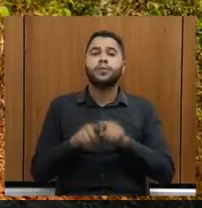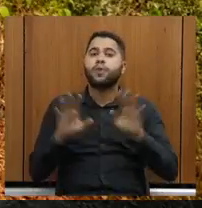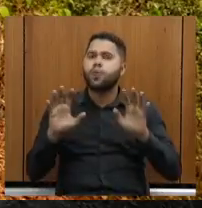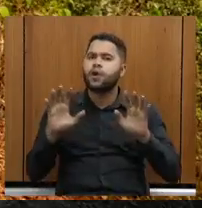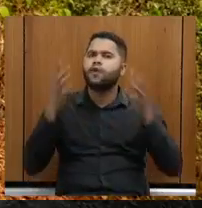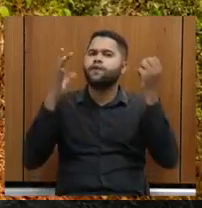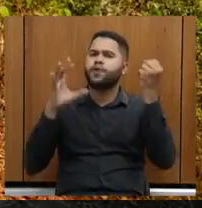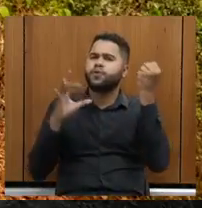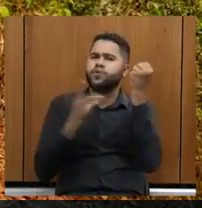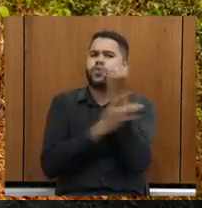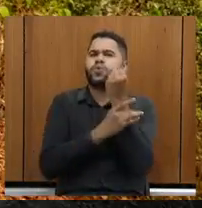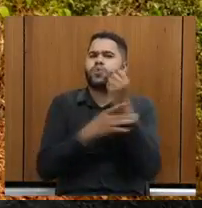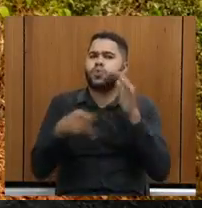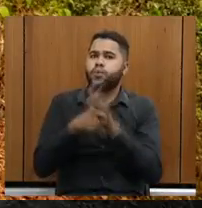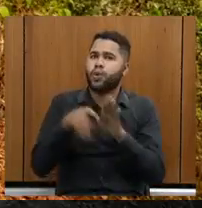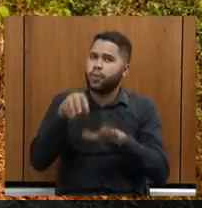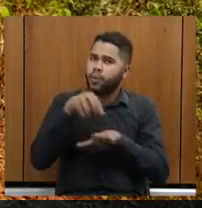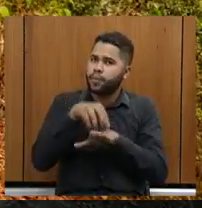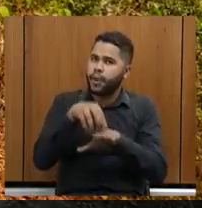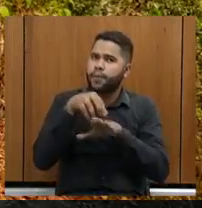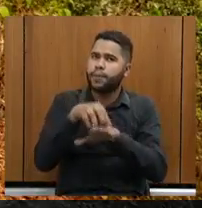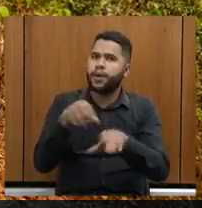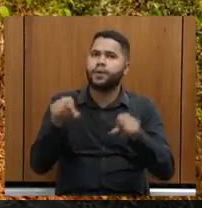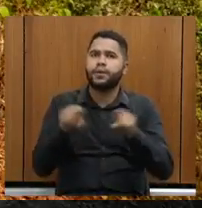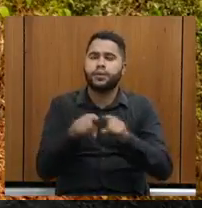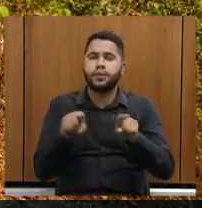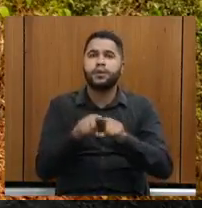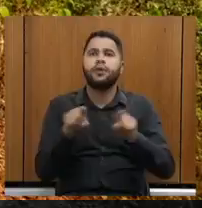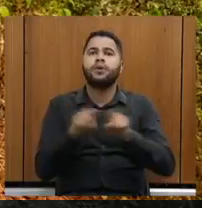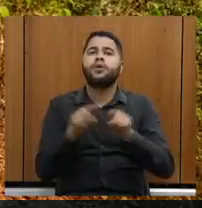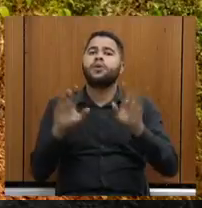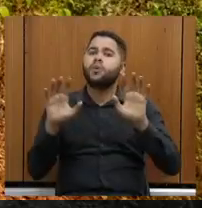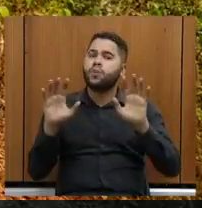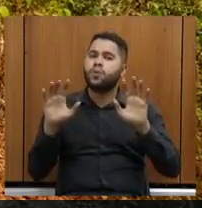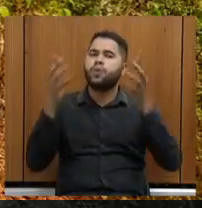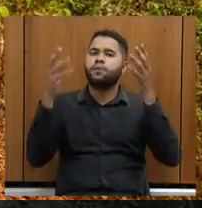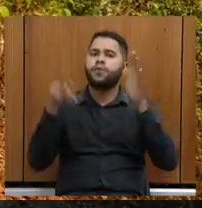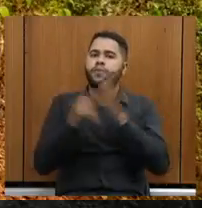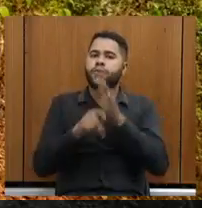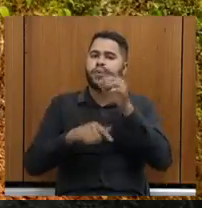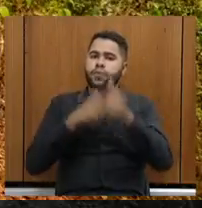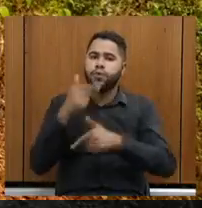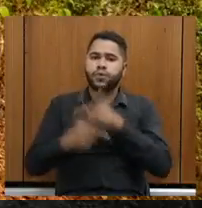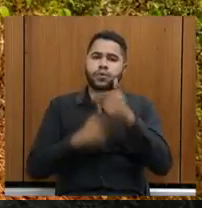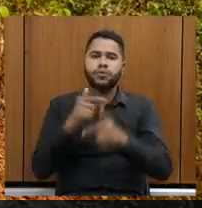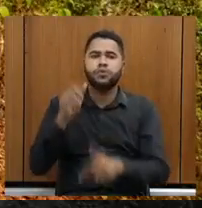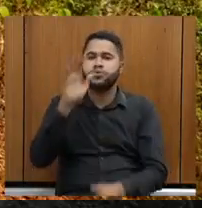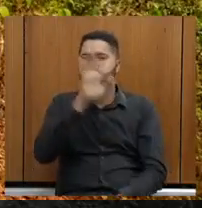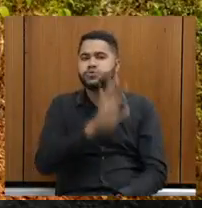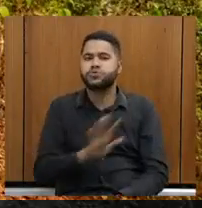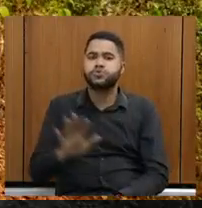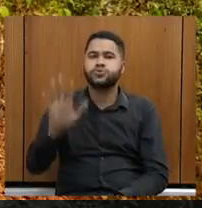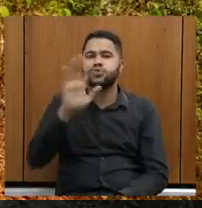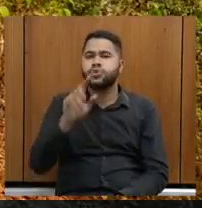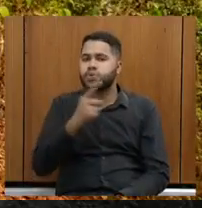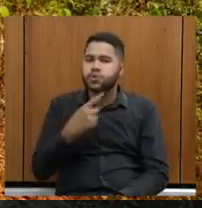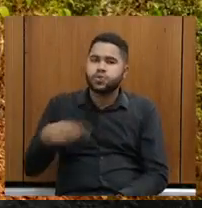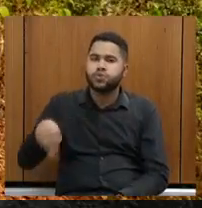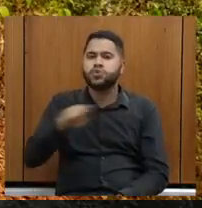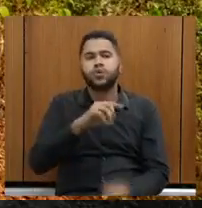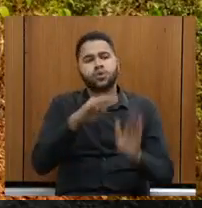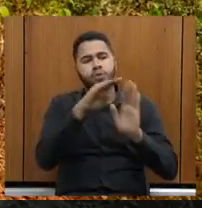para os eventos turísticos, para os eventos corporativos, para os eventos em geral, onde nós, com